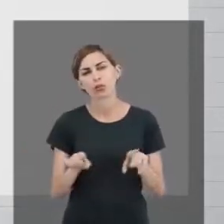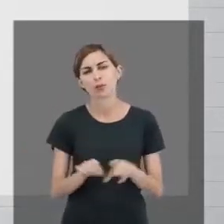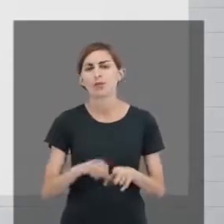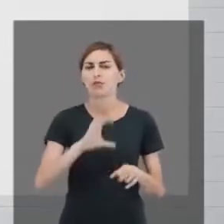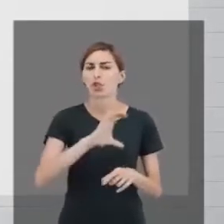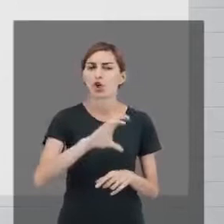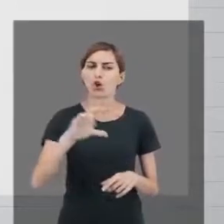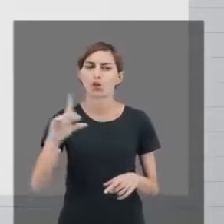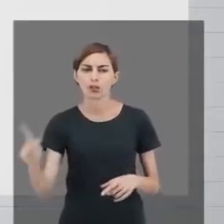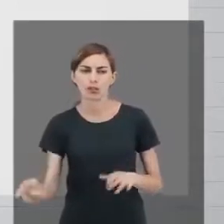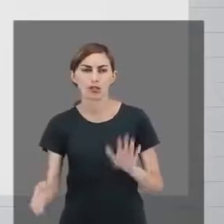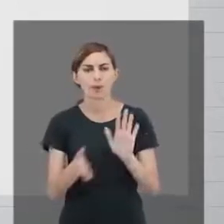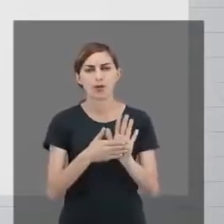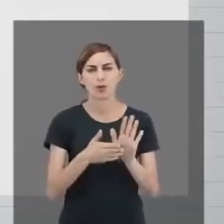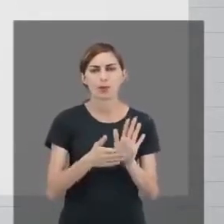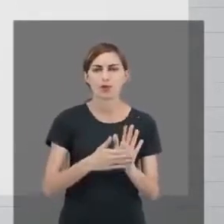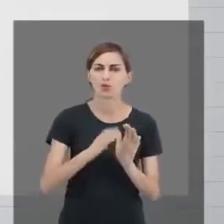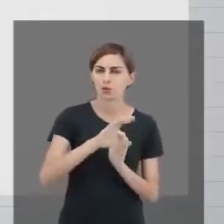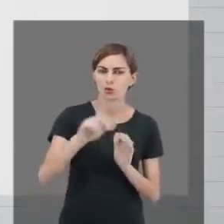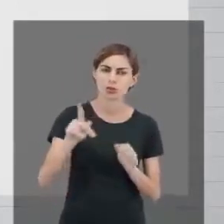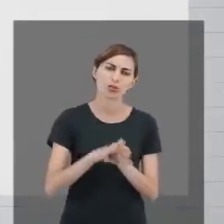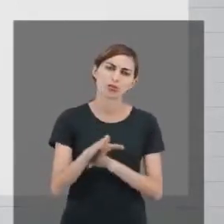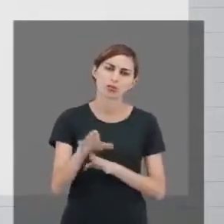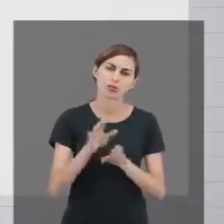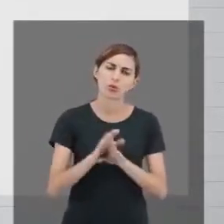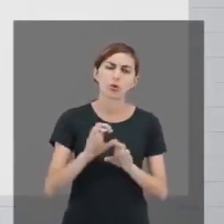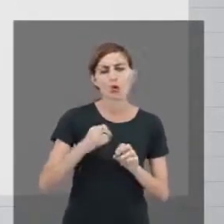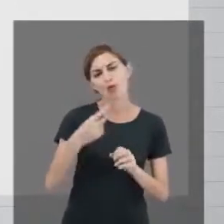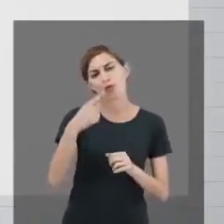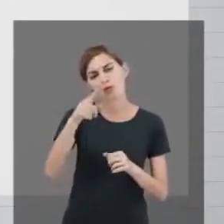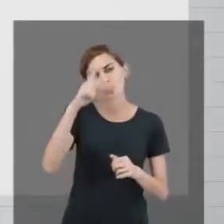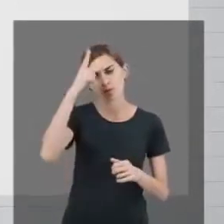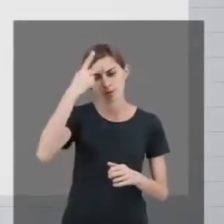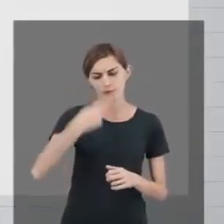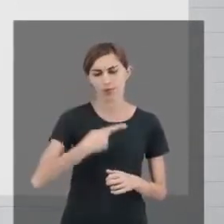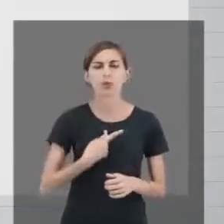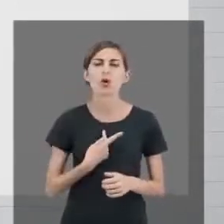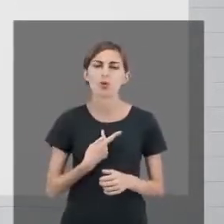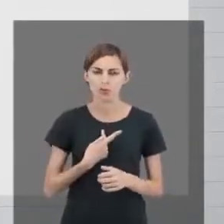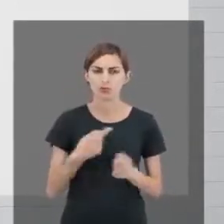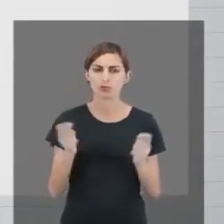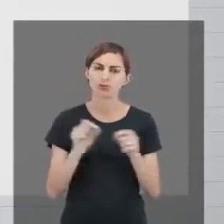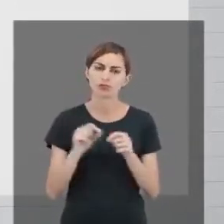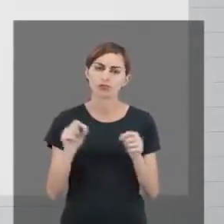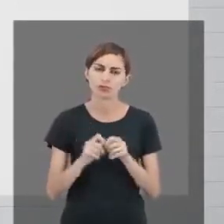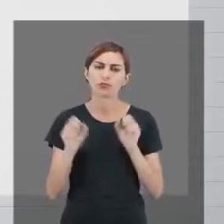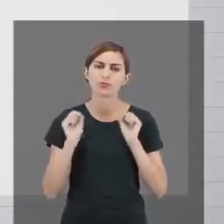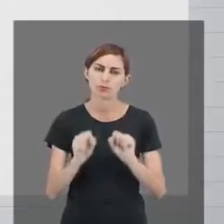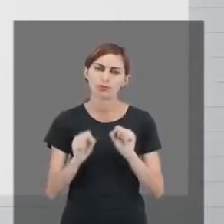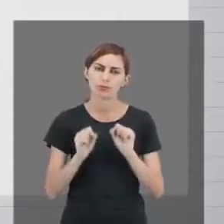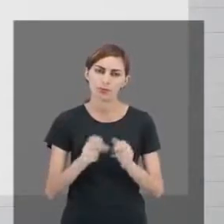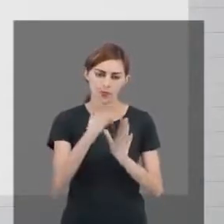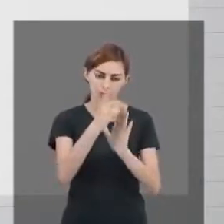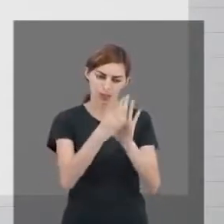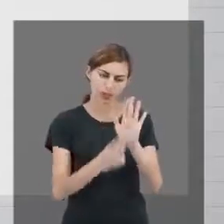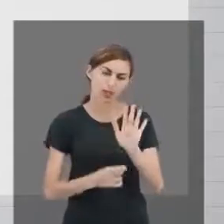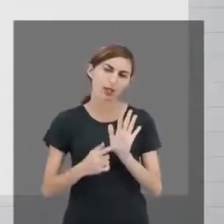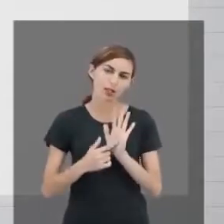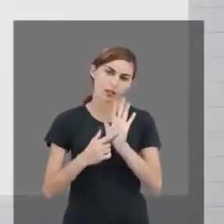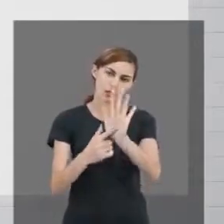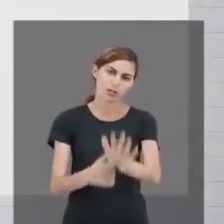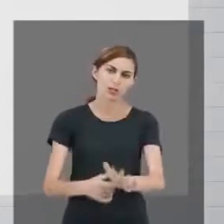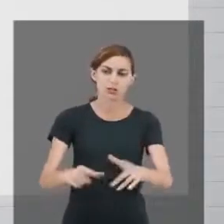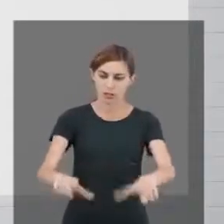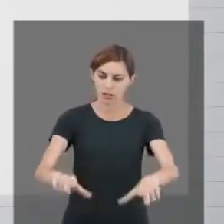pela coordenação, propostas pela coordenação de curso, ou você pode fazer individualmente por conta própria. Que você vai receber uma declaração,